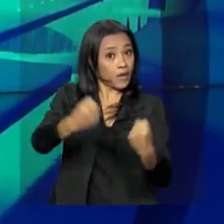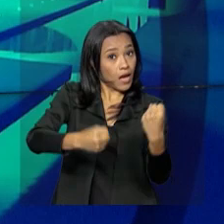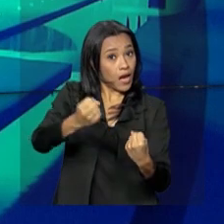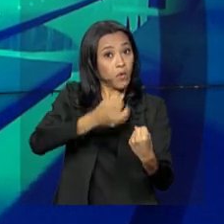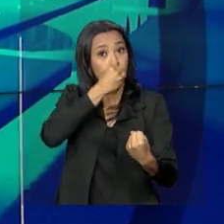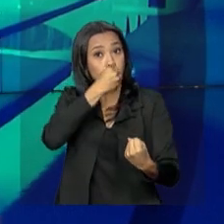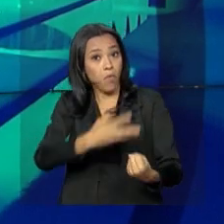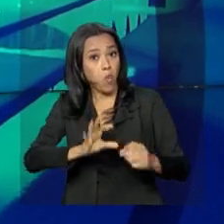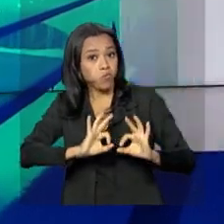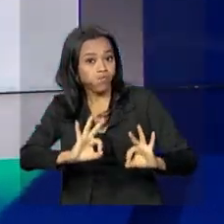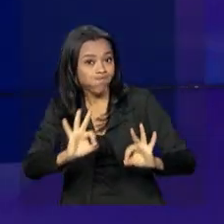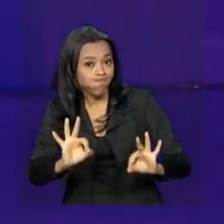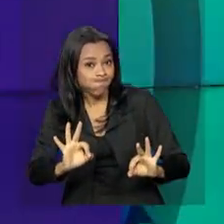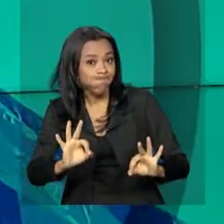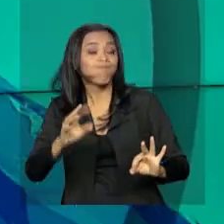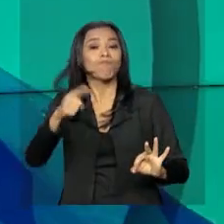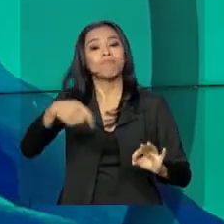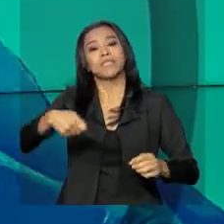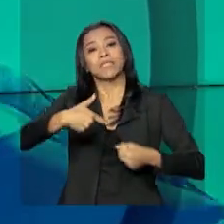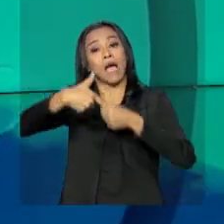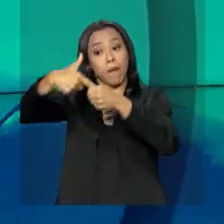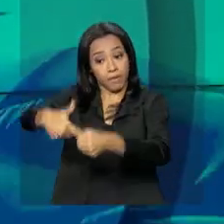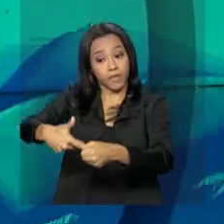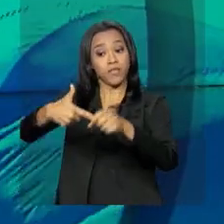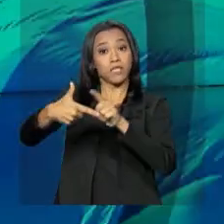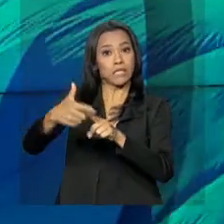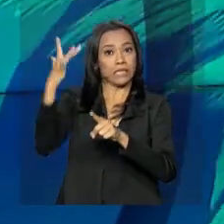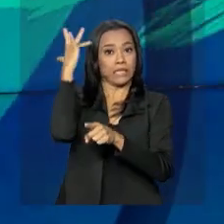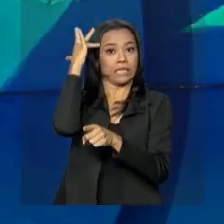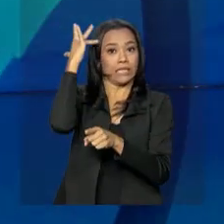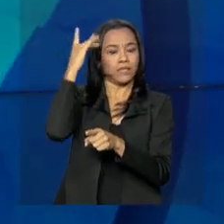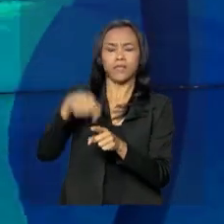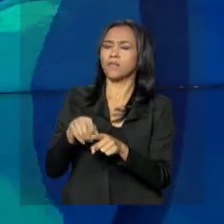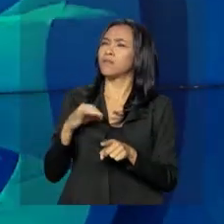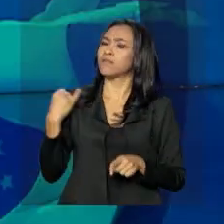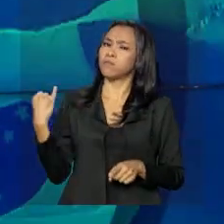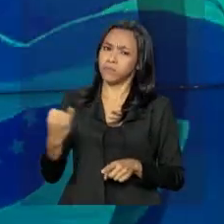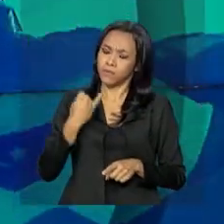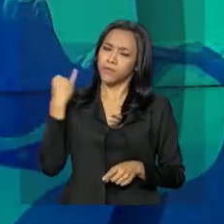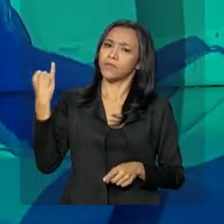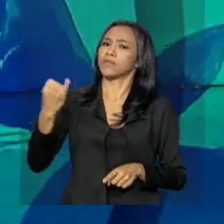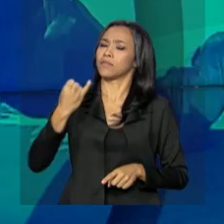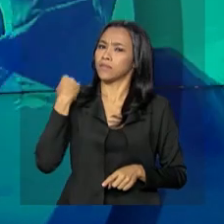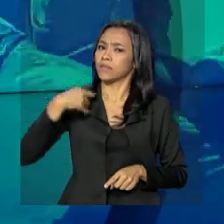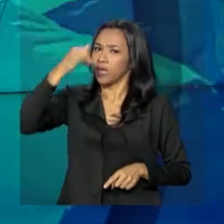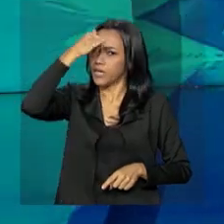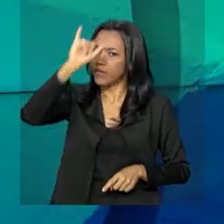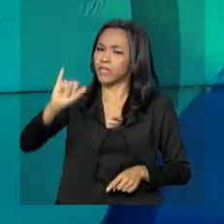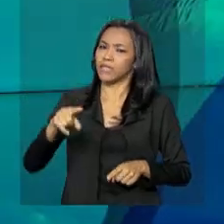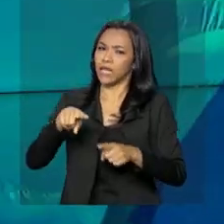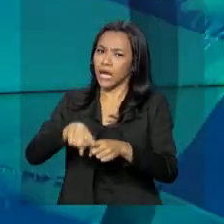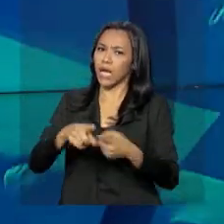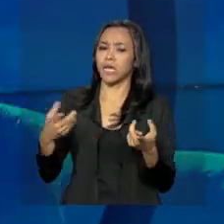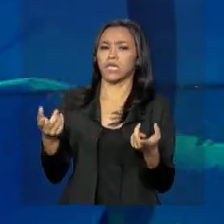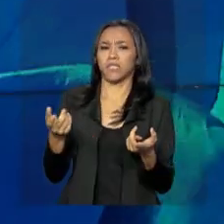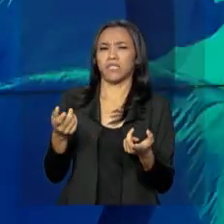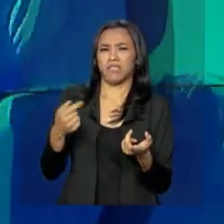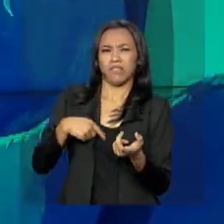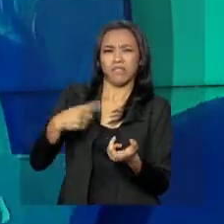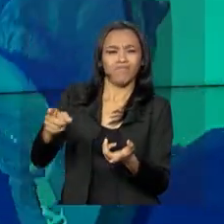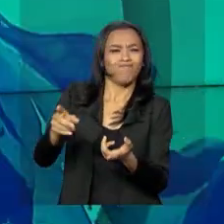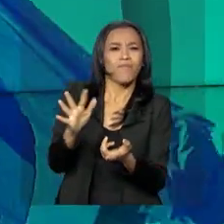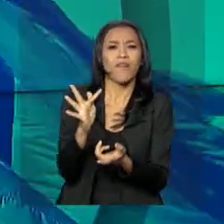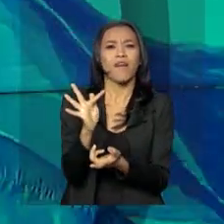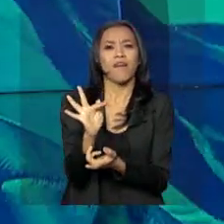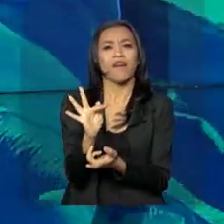funcionamento do veículo. Abastecer com combustível de qualidade é fundamental. Para evitar fraudes e garantir a qualidade,